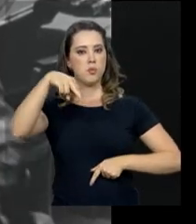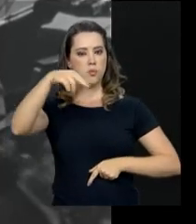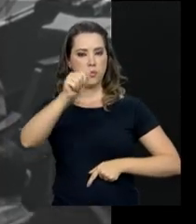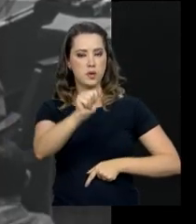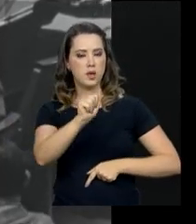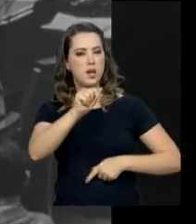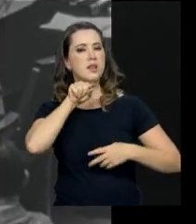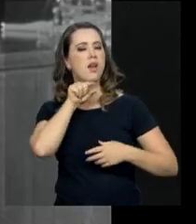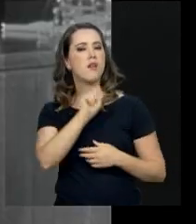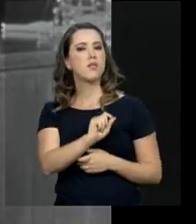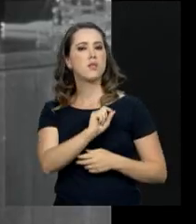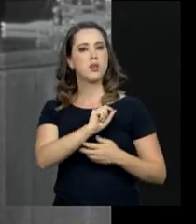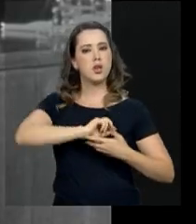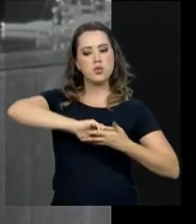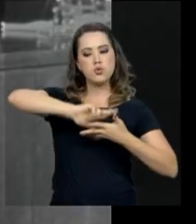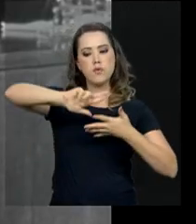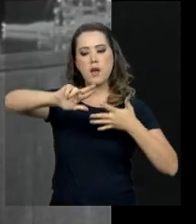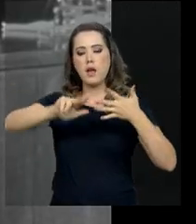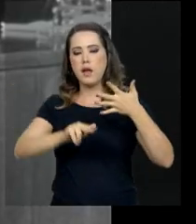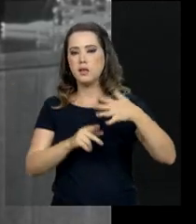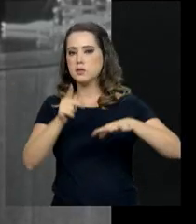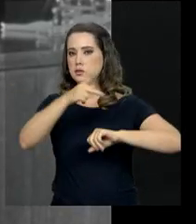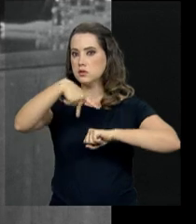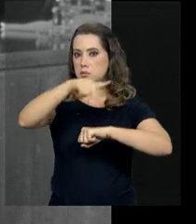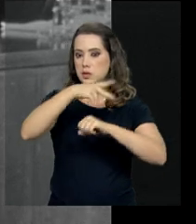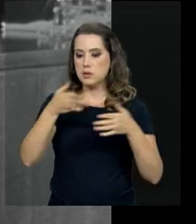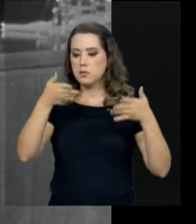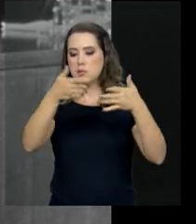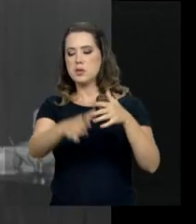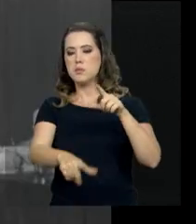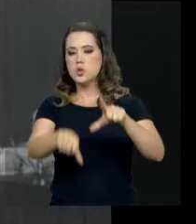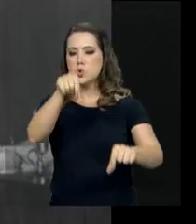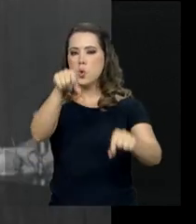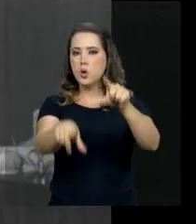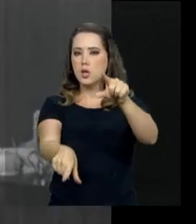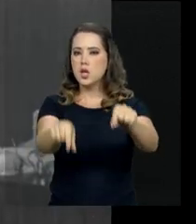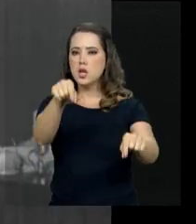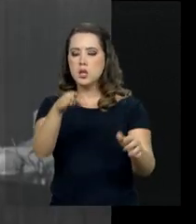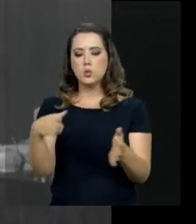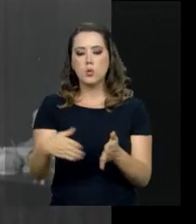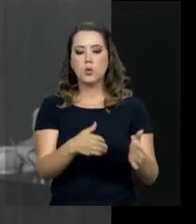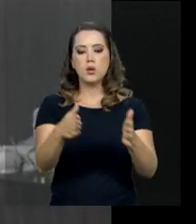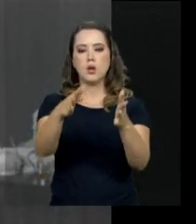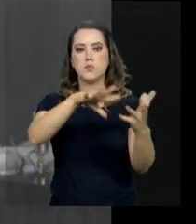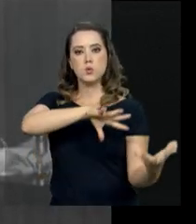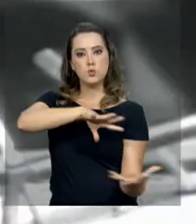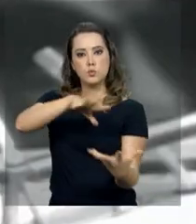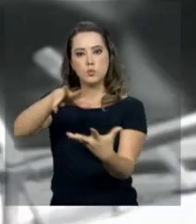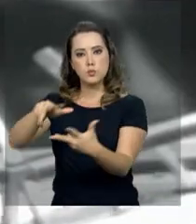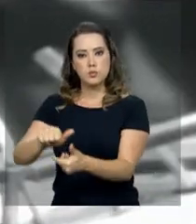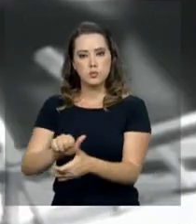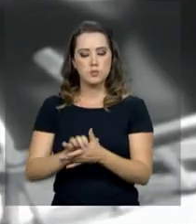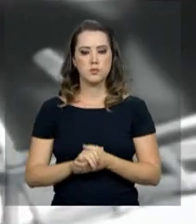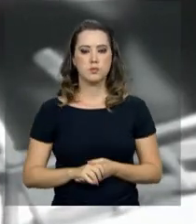multilateralismo, a participação de todos nas decisões, nos rumos da humanidade.